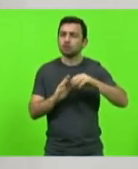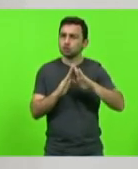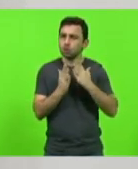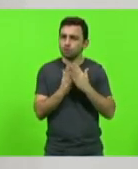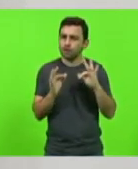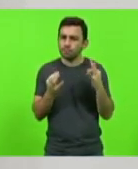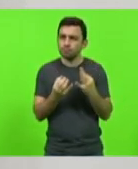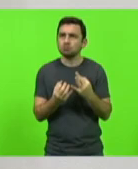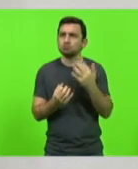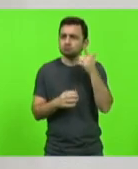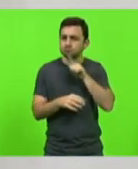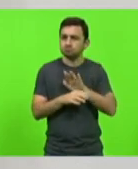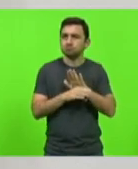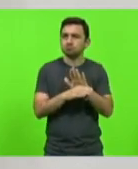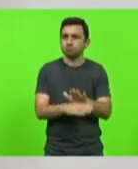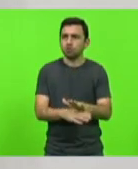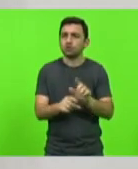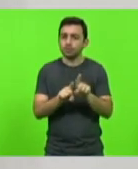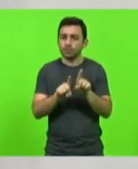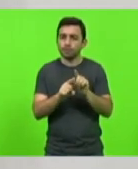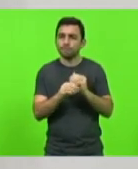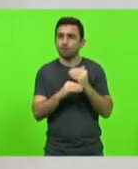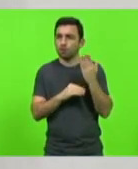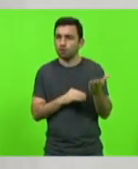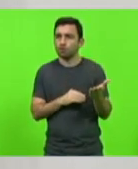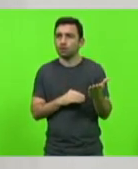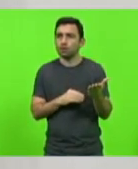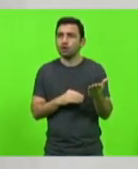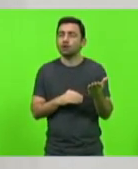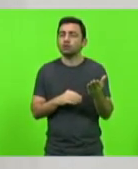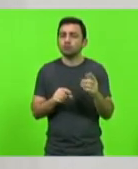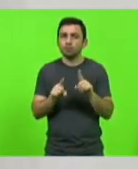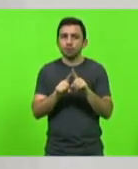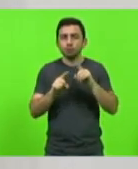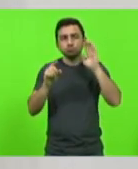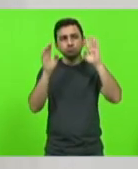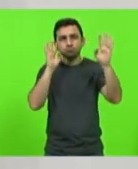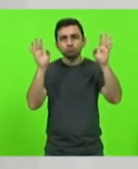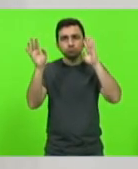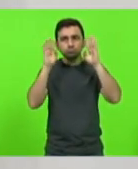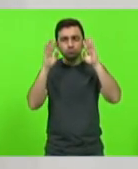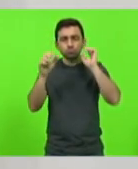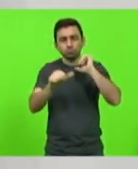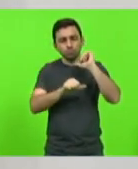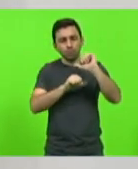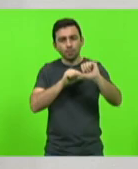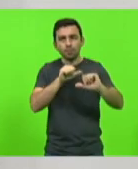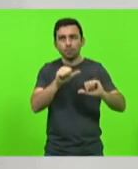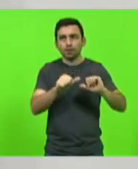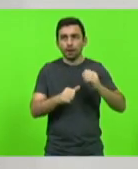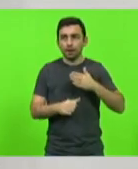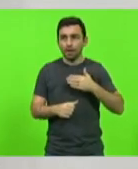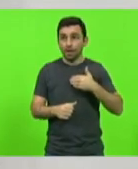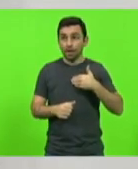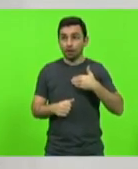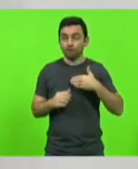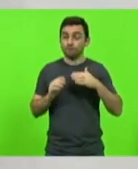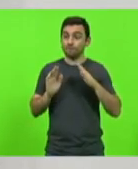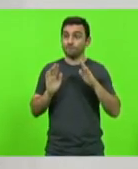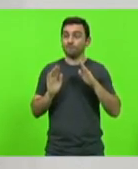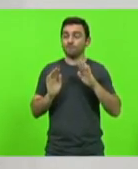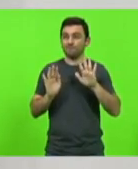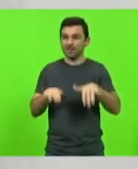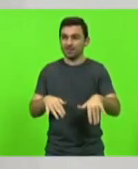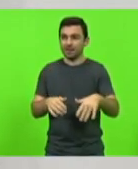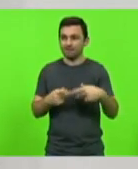e que vai vendo todos mudarem a forma de consumir. Ao final da minha visita, eu disse